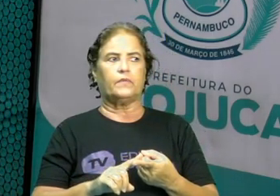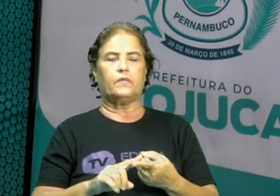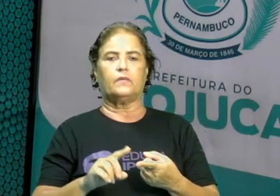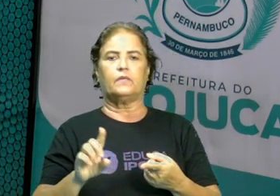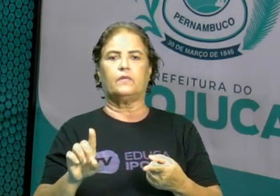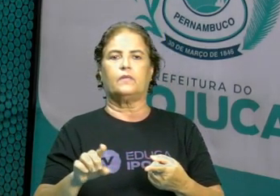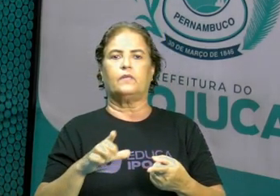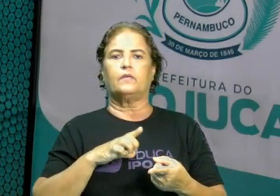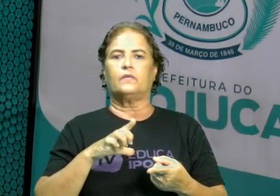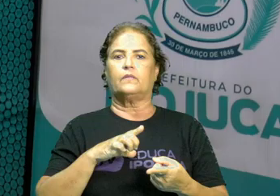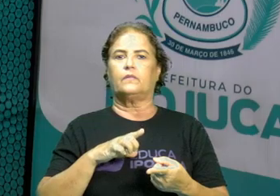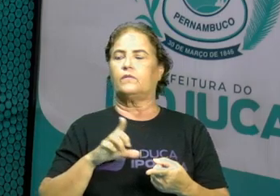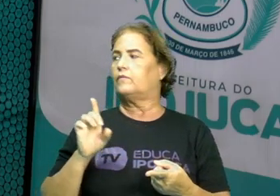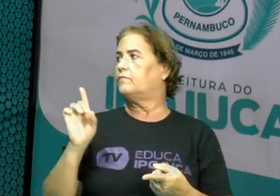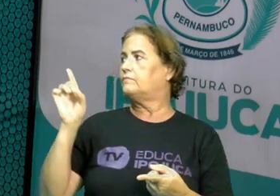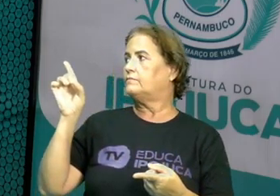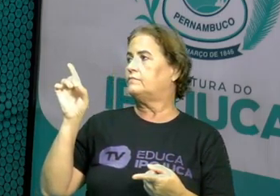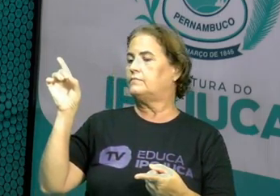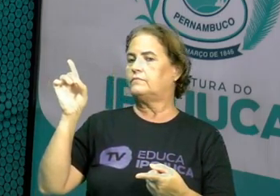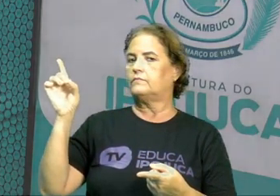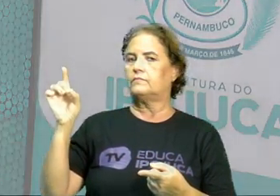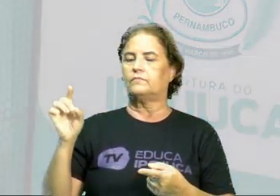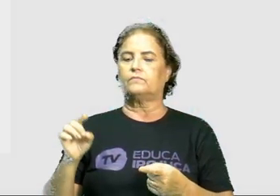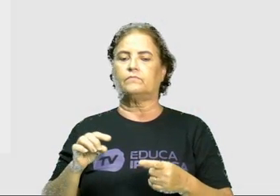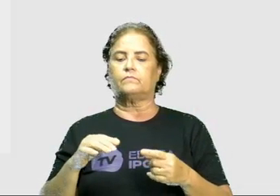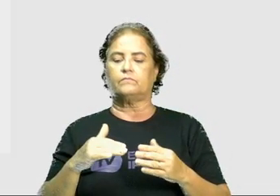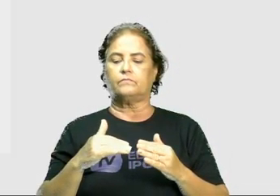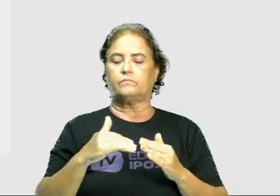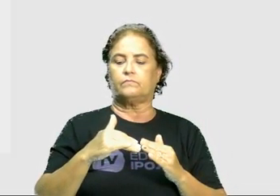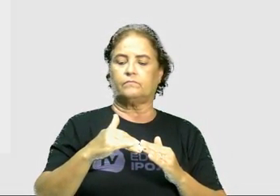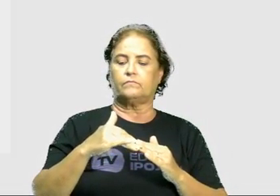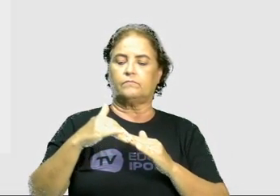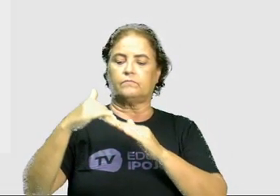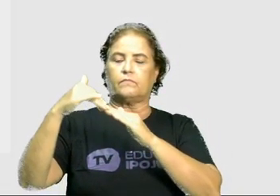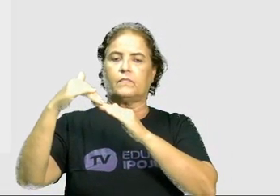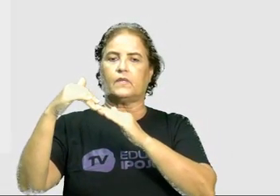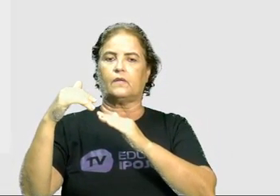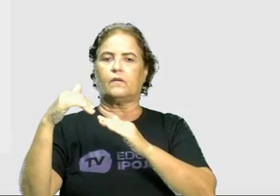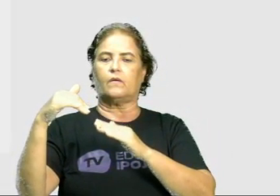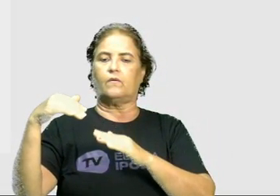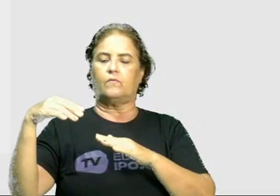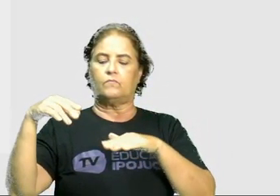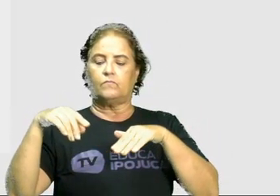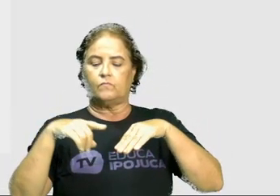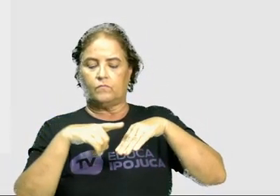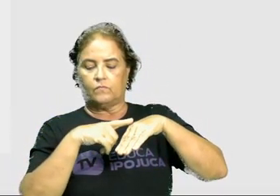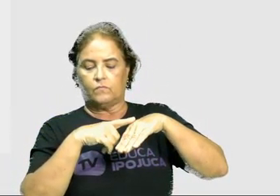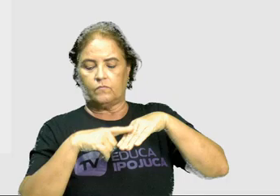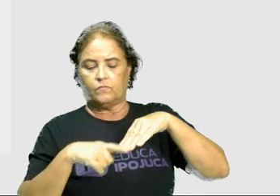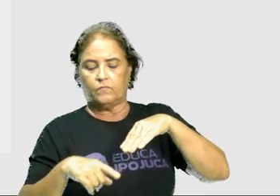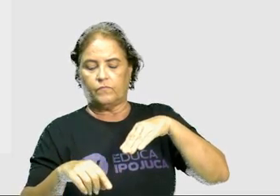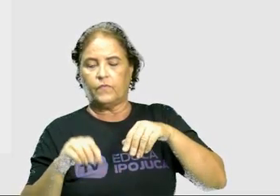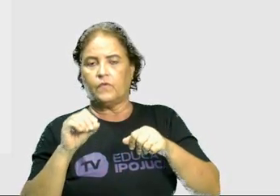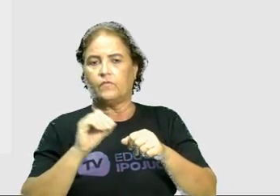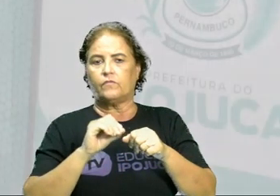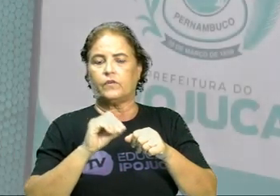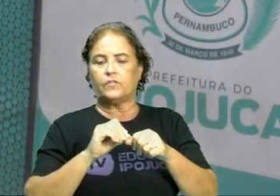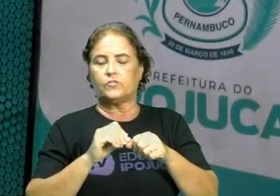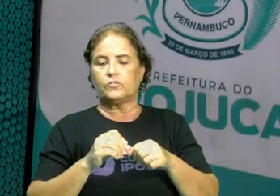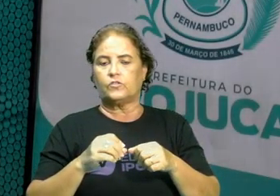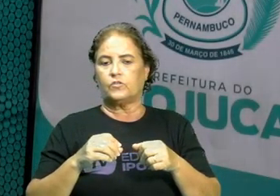nós chamamos de plano inclinado, que nada mais é uma rampa. Ela faz com que se diminua o esforço,